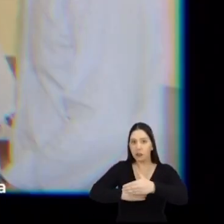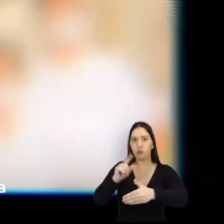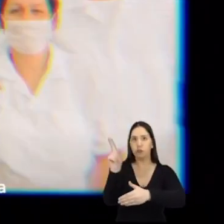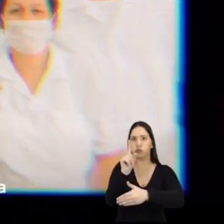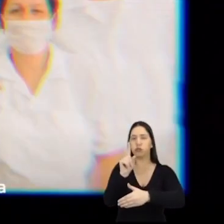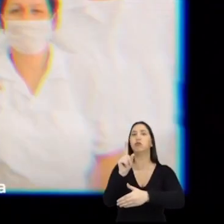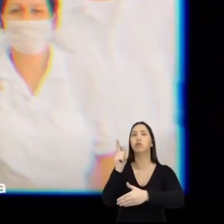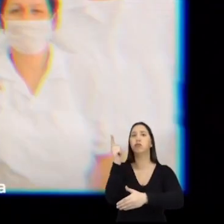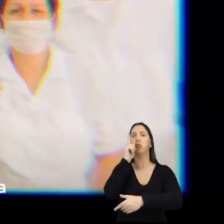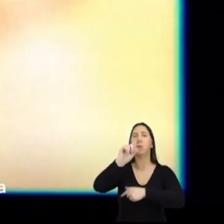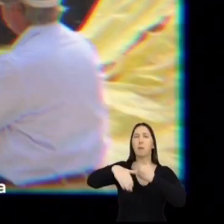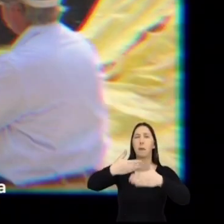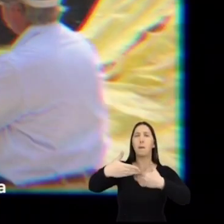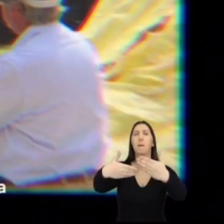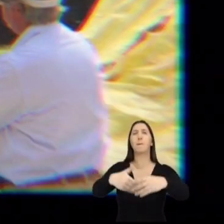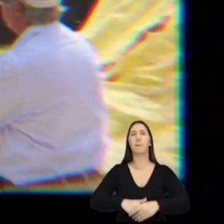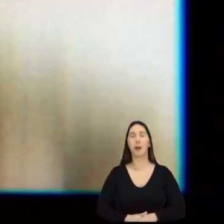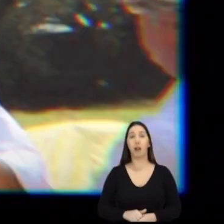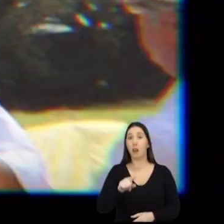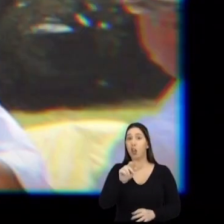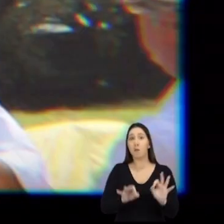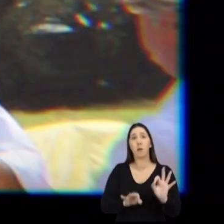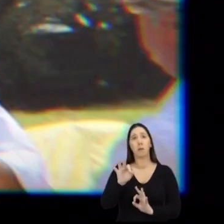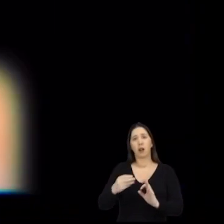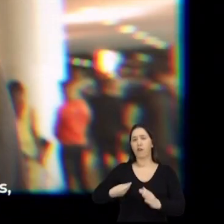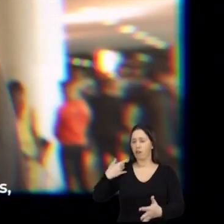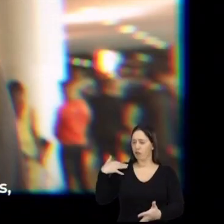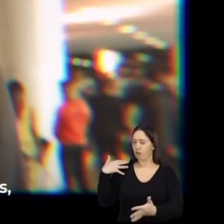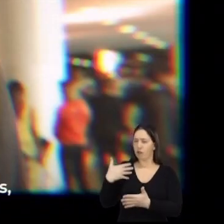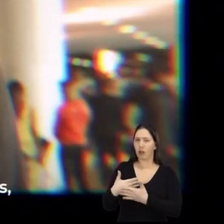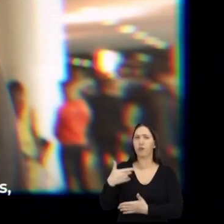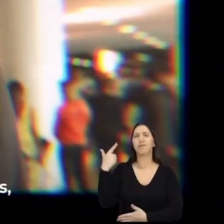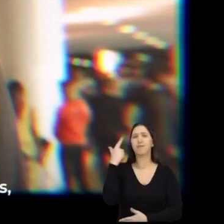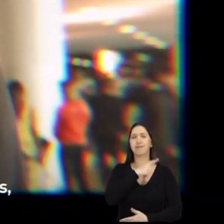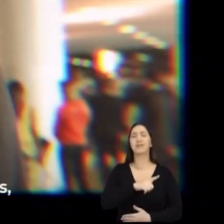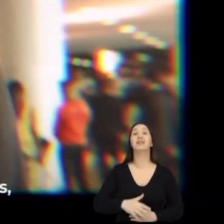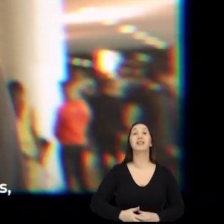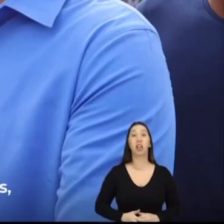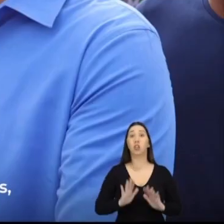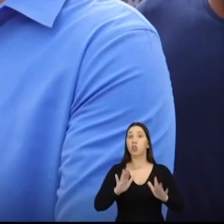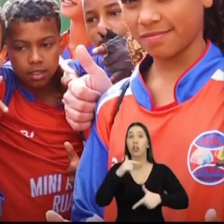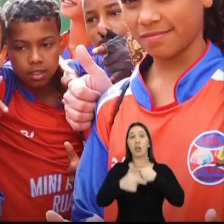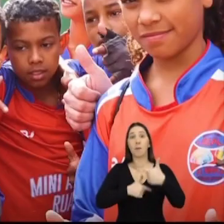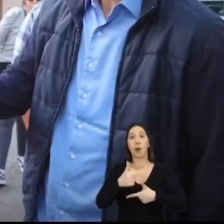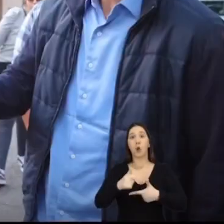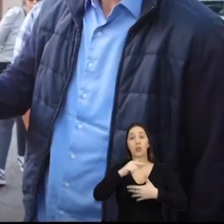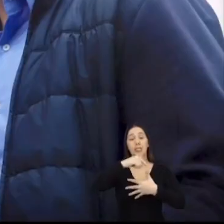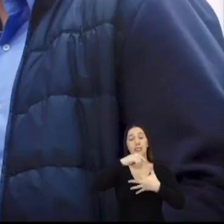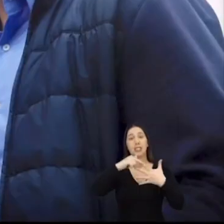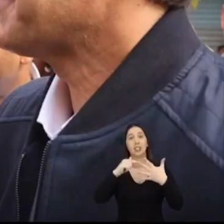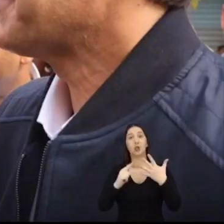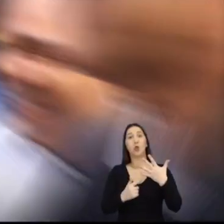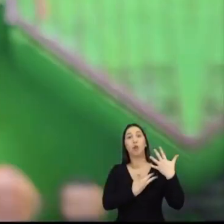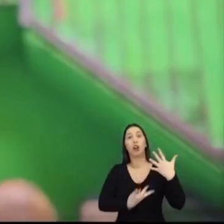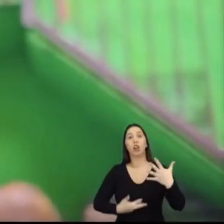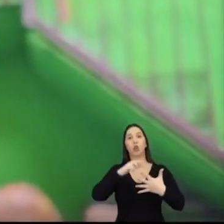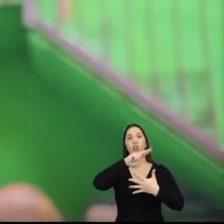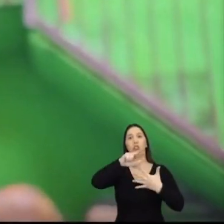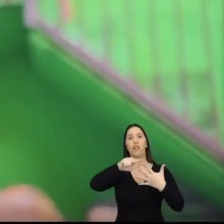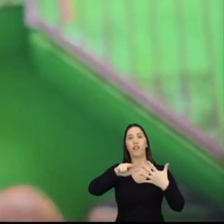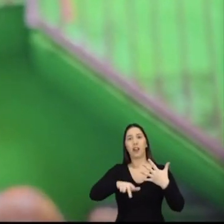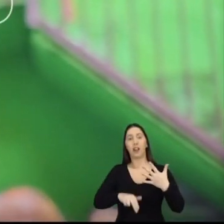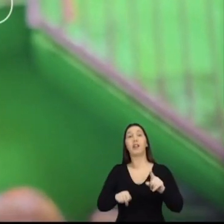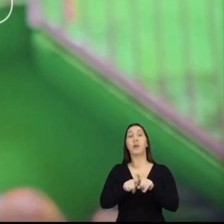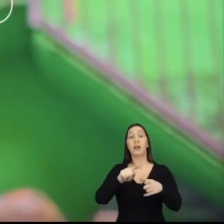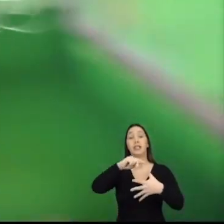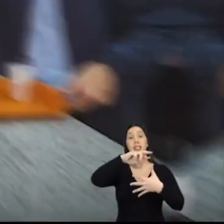São Paulo. Só alguém que se preparou a vida inteira pra governar São Paulo. Que já trabalhou com cinco governadores em cinco áreas diferentes. Só